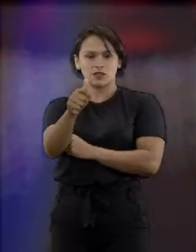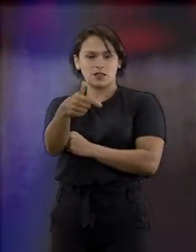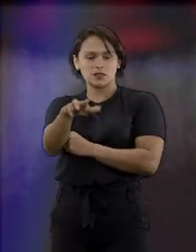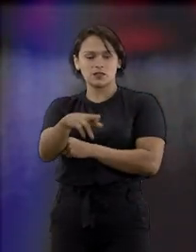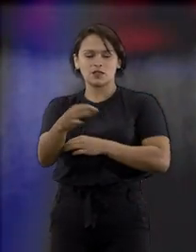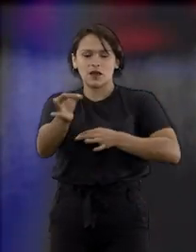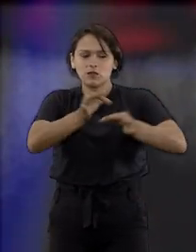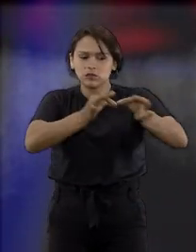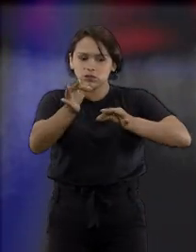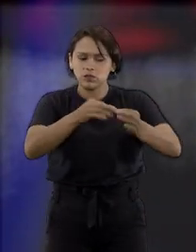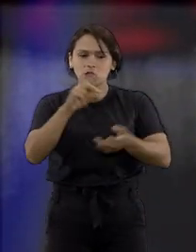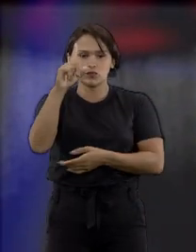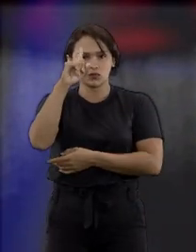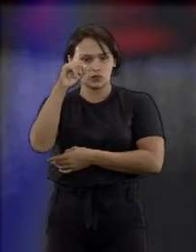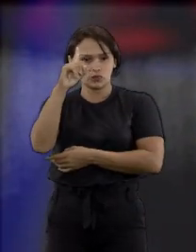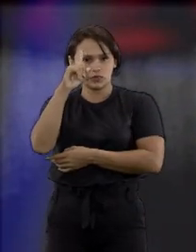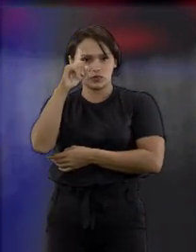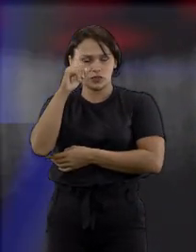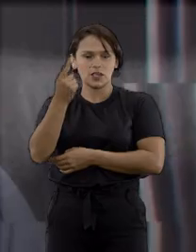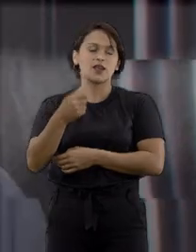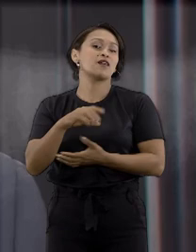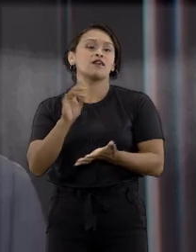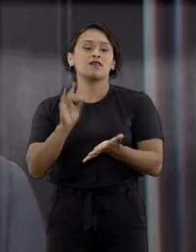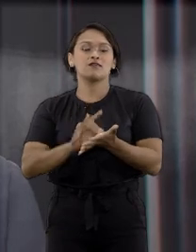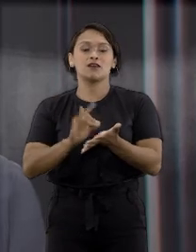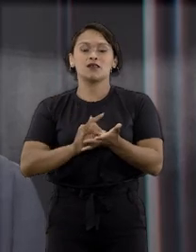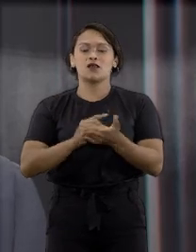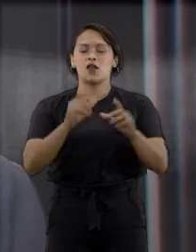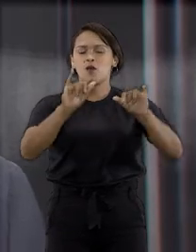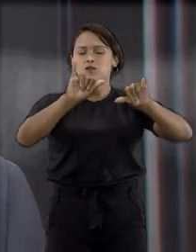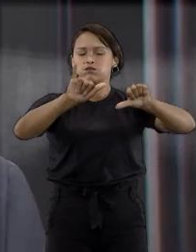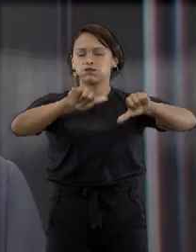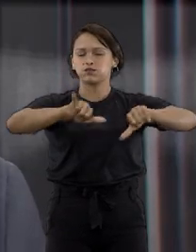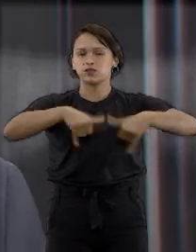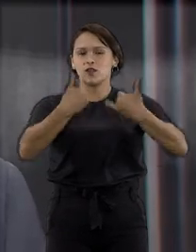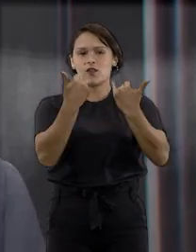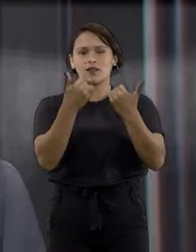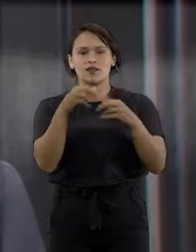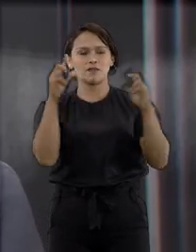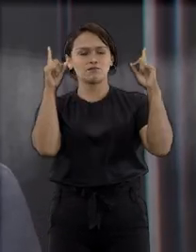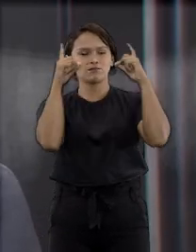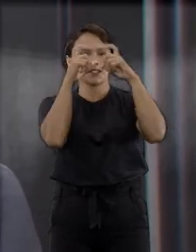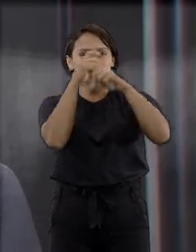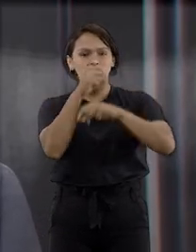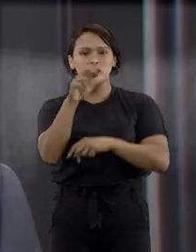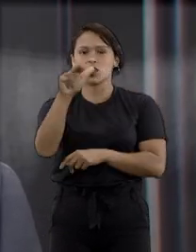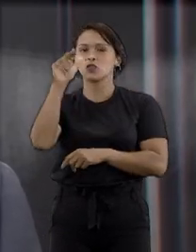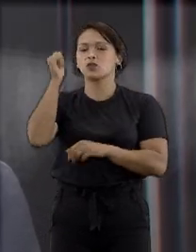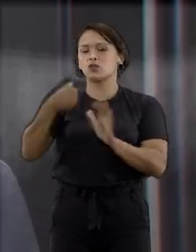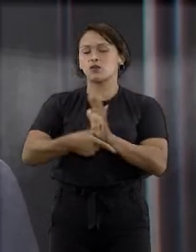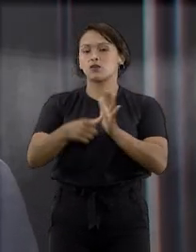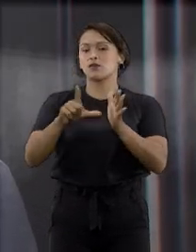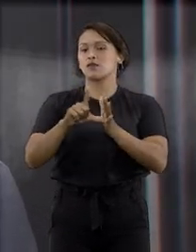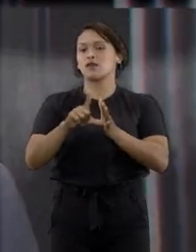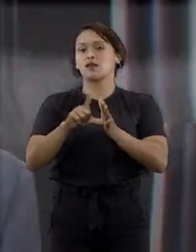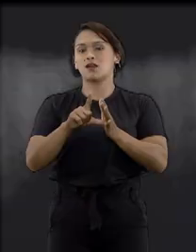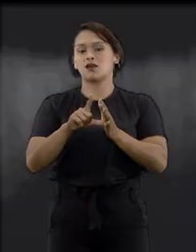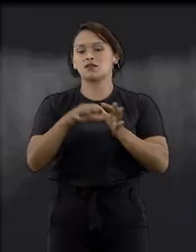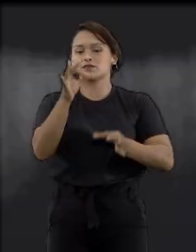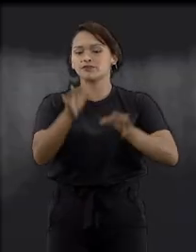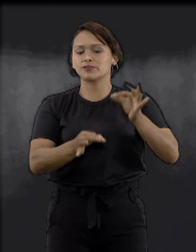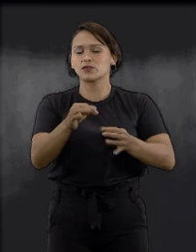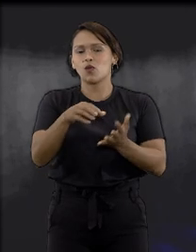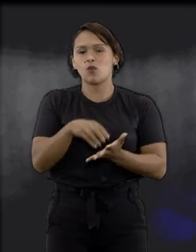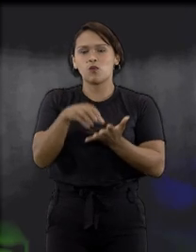está passando por aprimoramento constantemente. Com certeza foi o maior ataque. Por quê? Porque nunca um órgão da justiça ficou